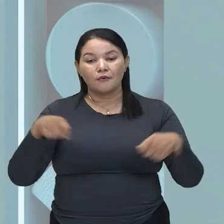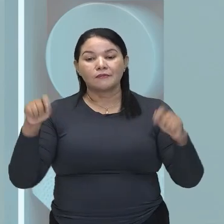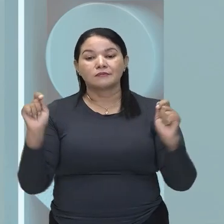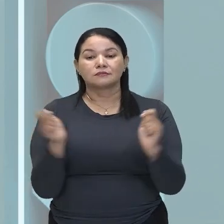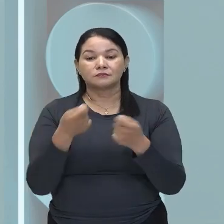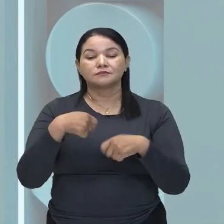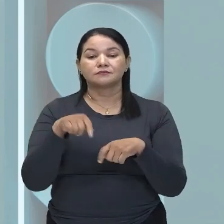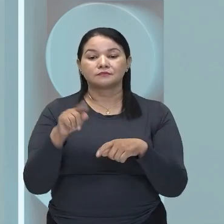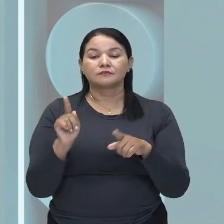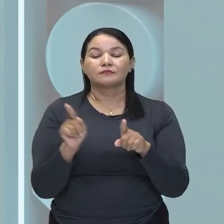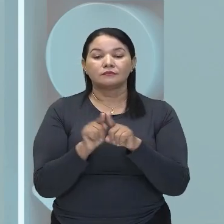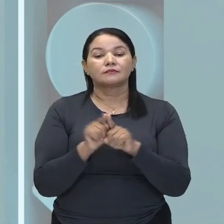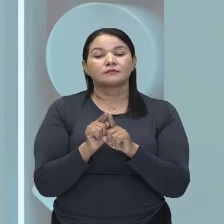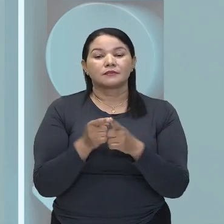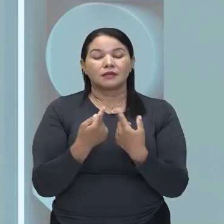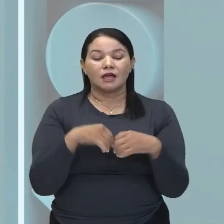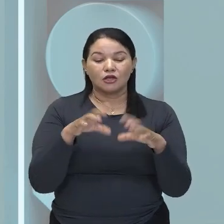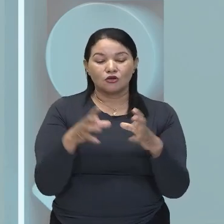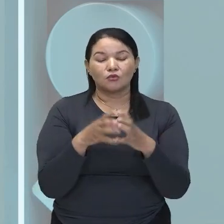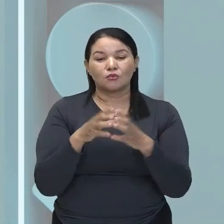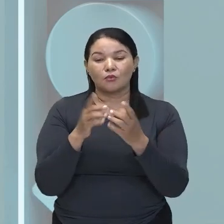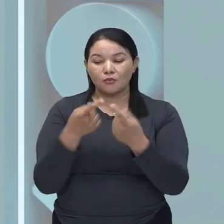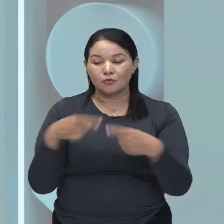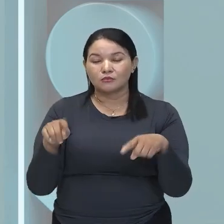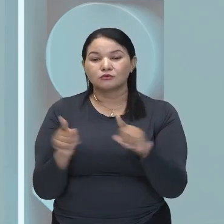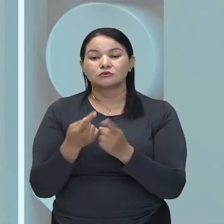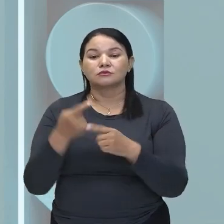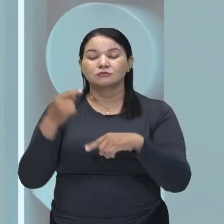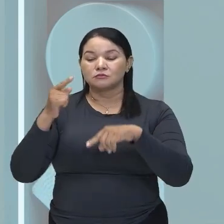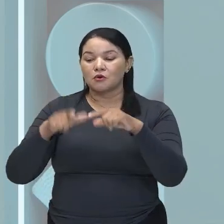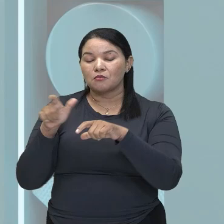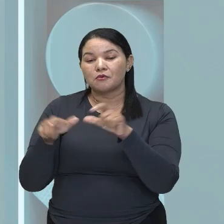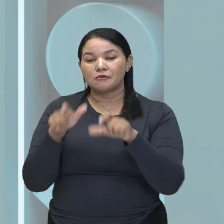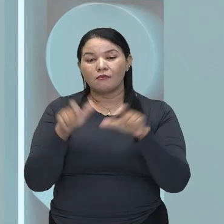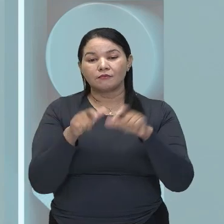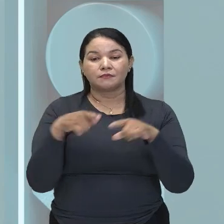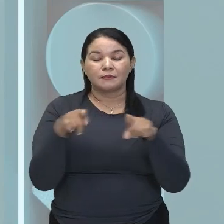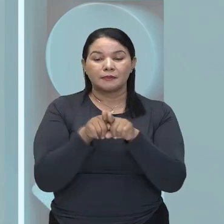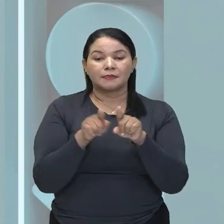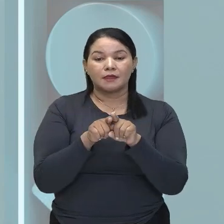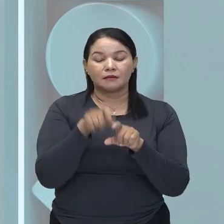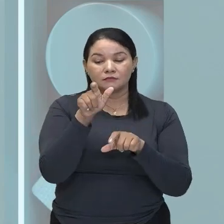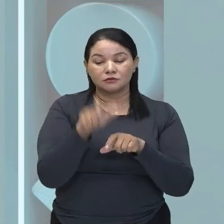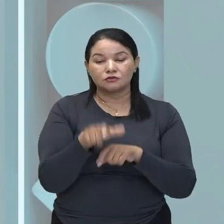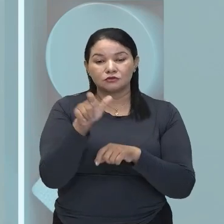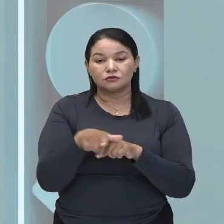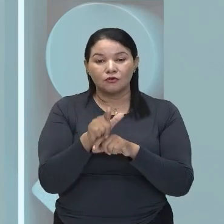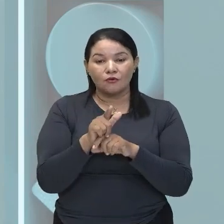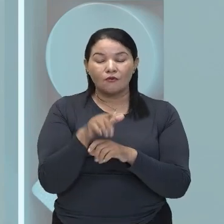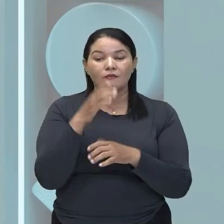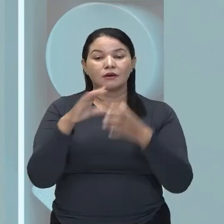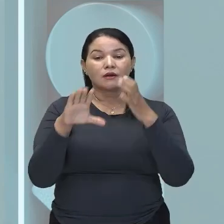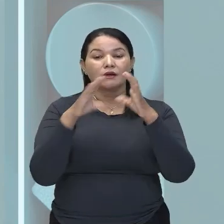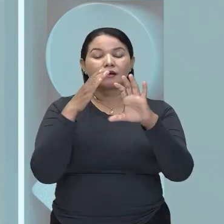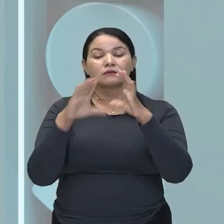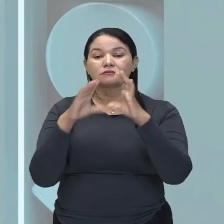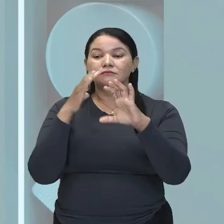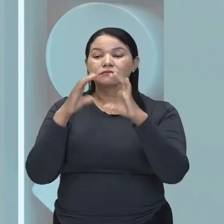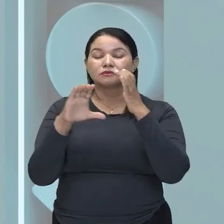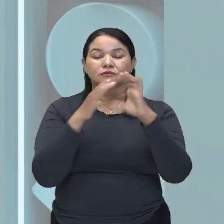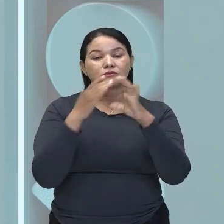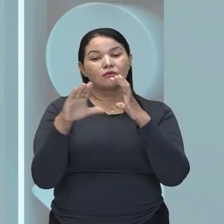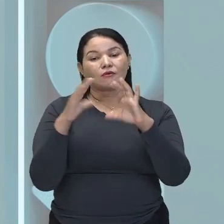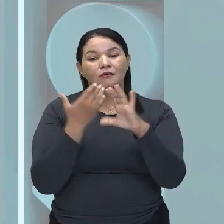músicos ali. E também, Existem os cantores. Além de ser cantores, Eles têm que ser